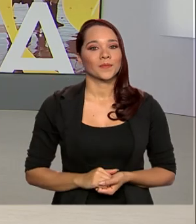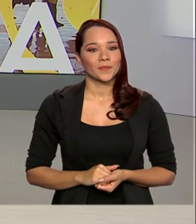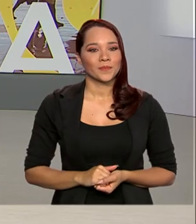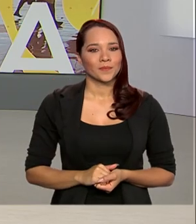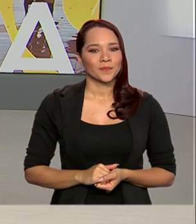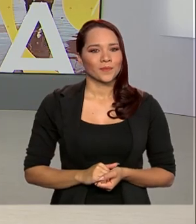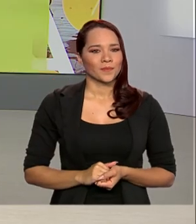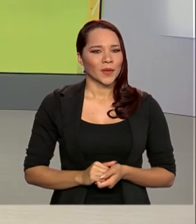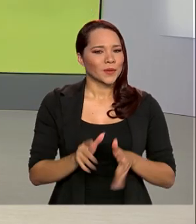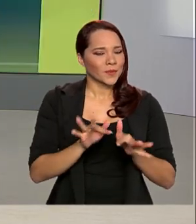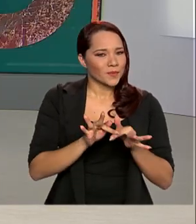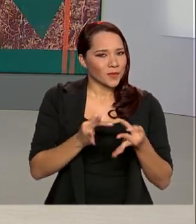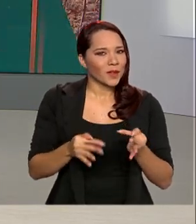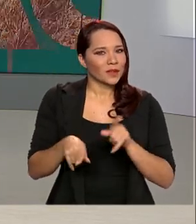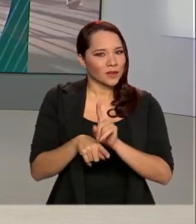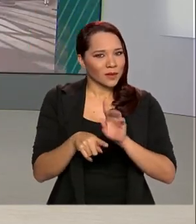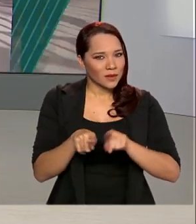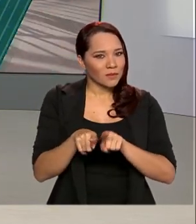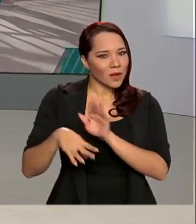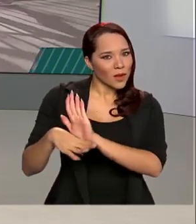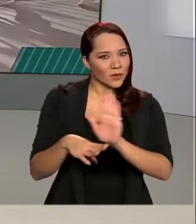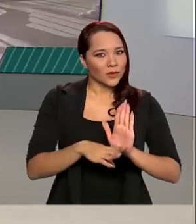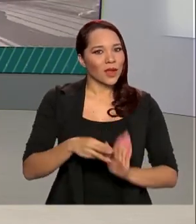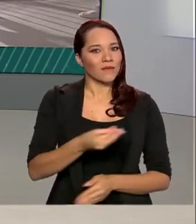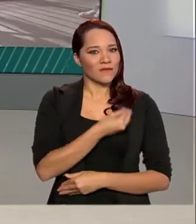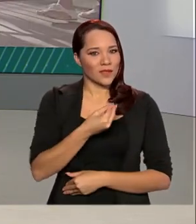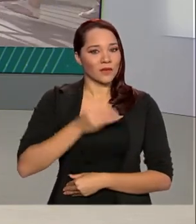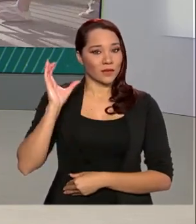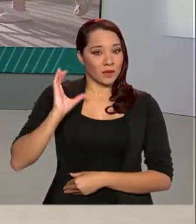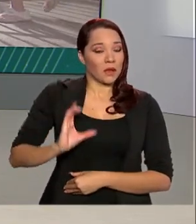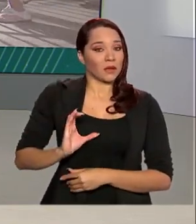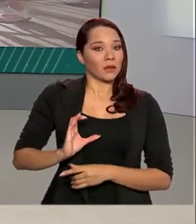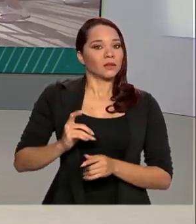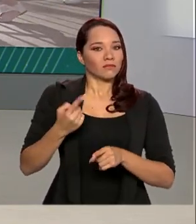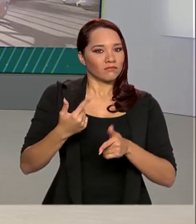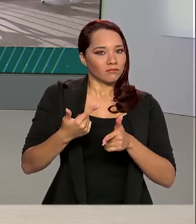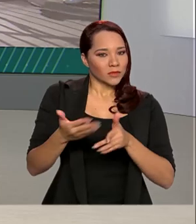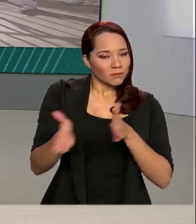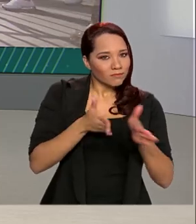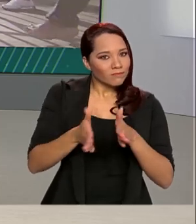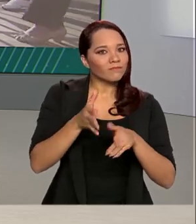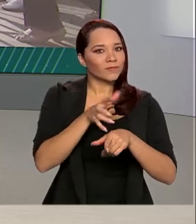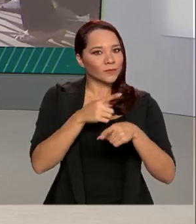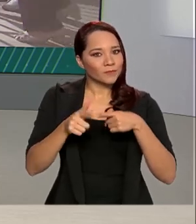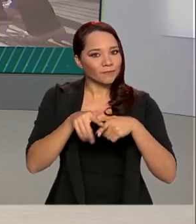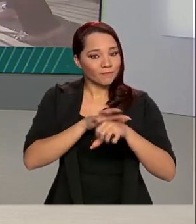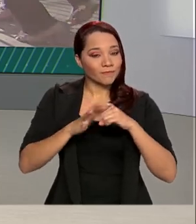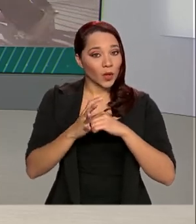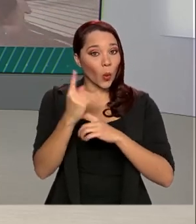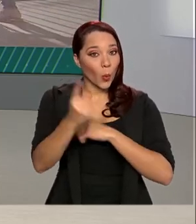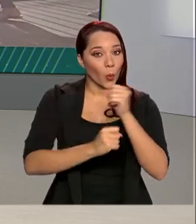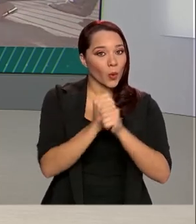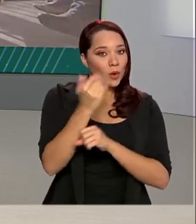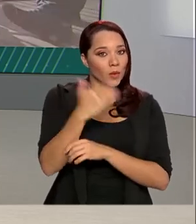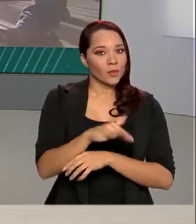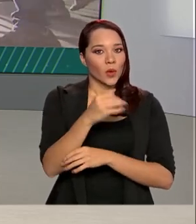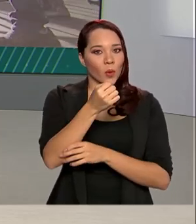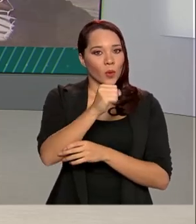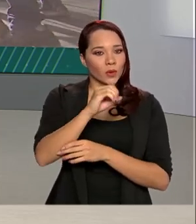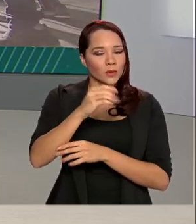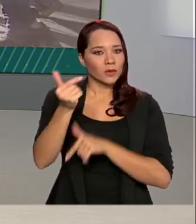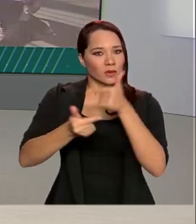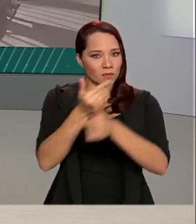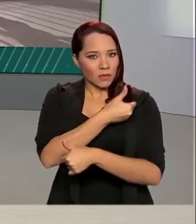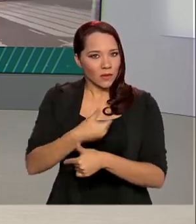Simplificar e facilitar a vida do cidadão ainda mais em tempos de pandemia. Em um ano e meio, 800 serviços